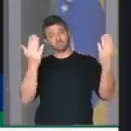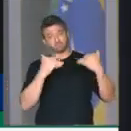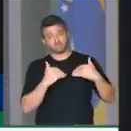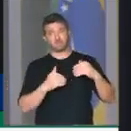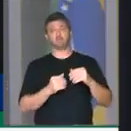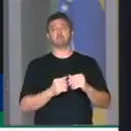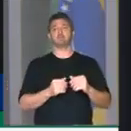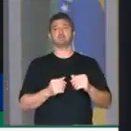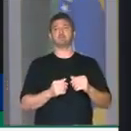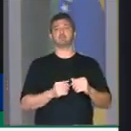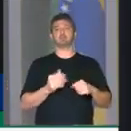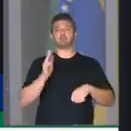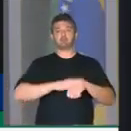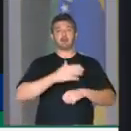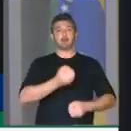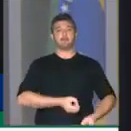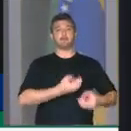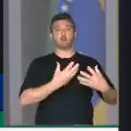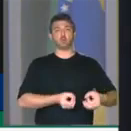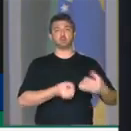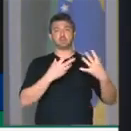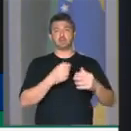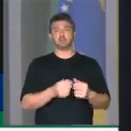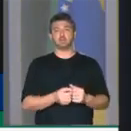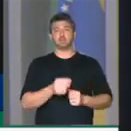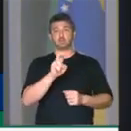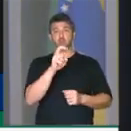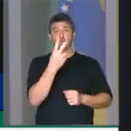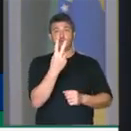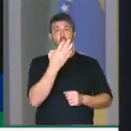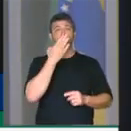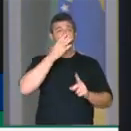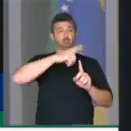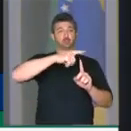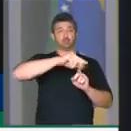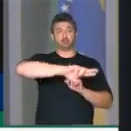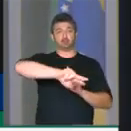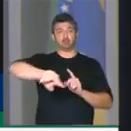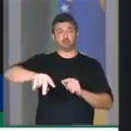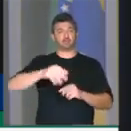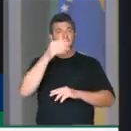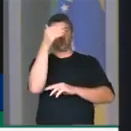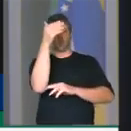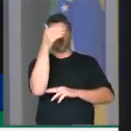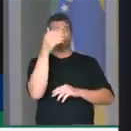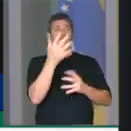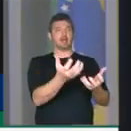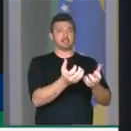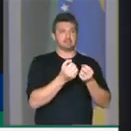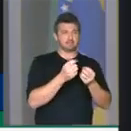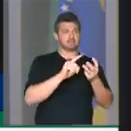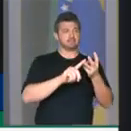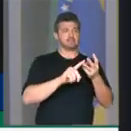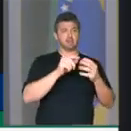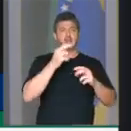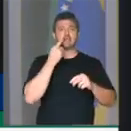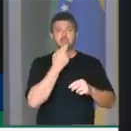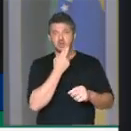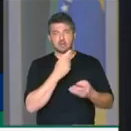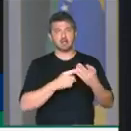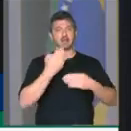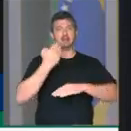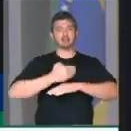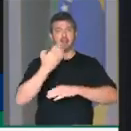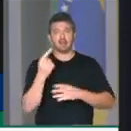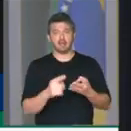influenciar em cadeia produtiva com 52 segmentos da economia. É o hotel, o pousadeiro, o restaurante, é o taxista,